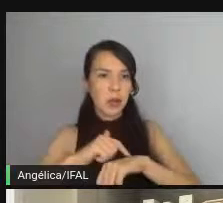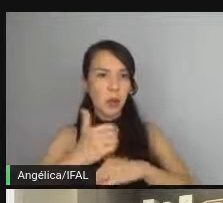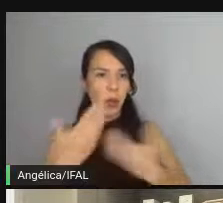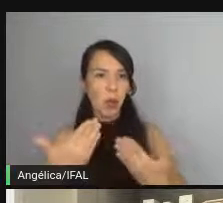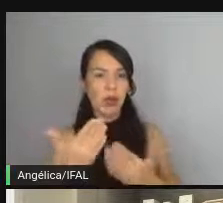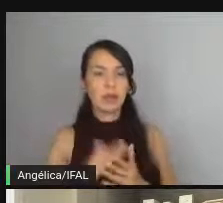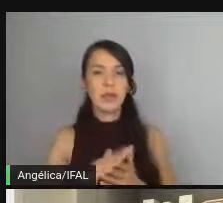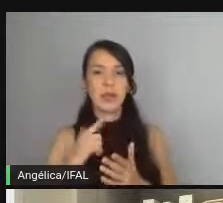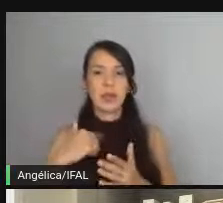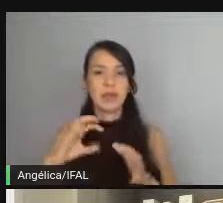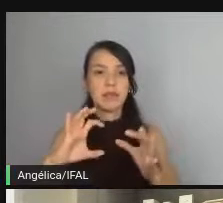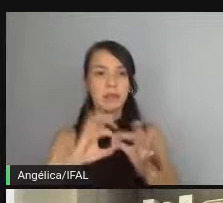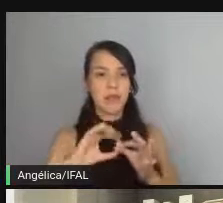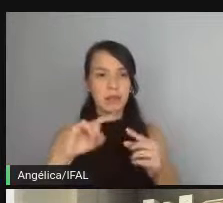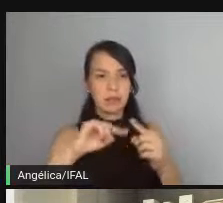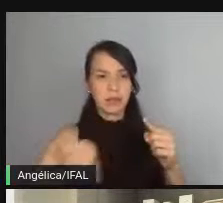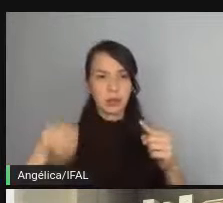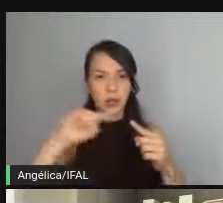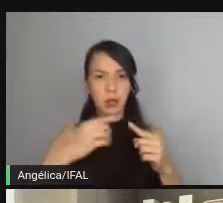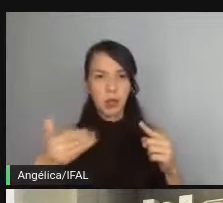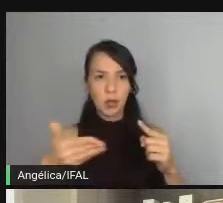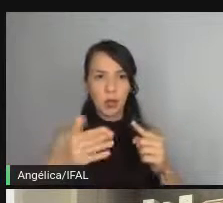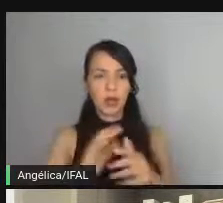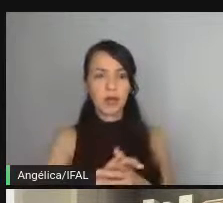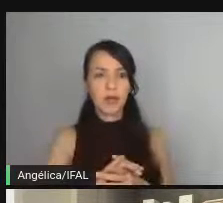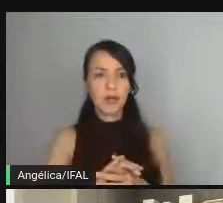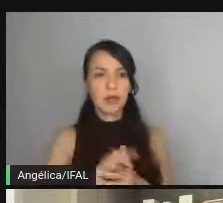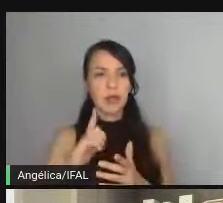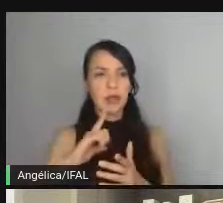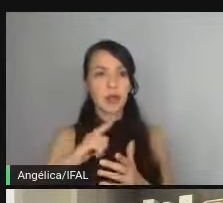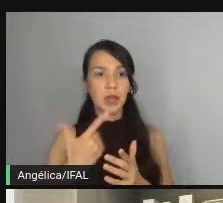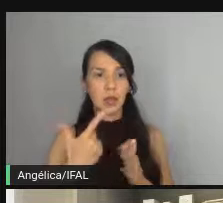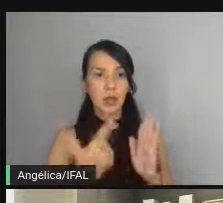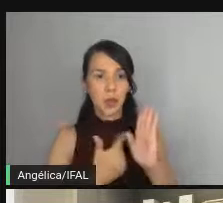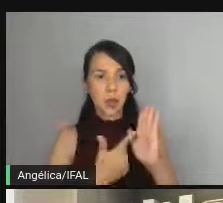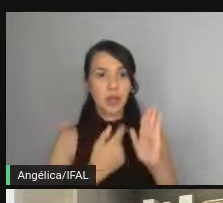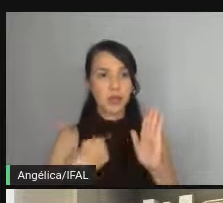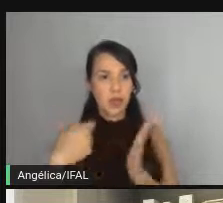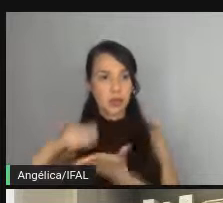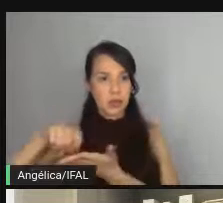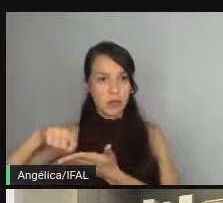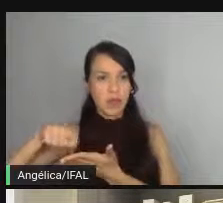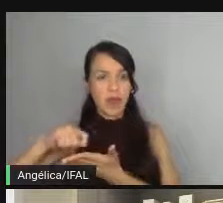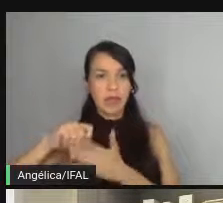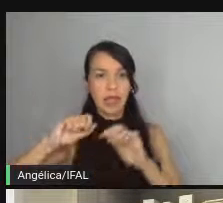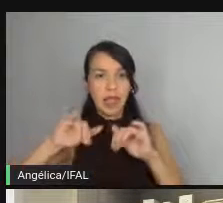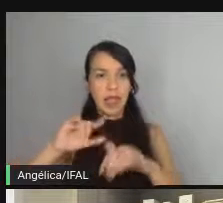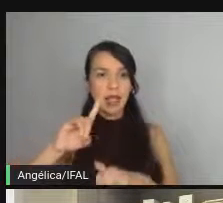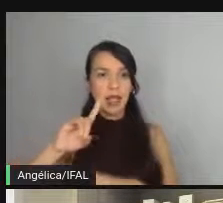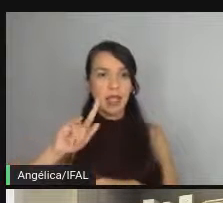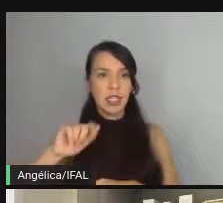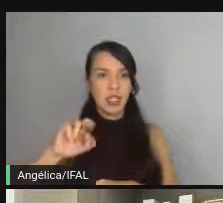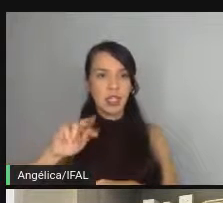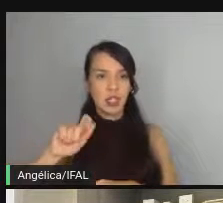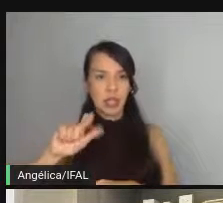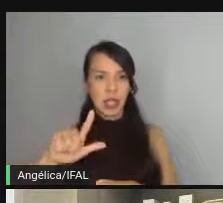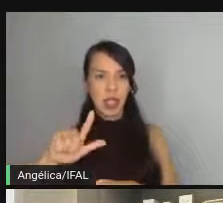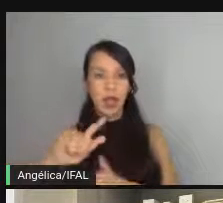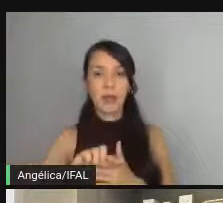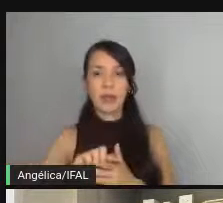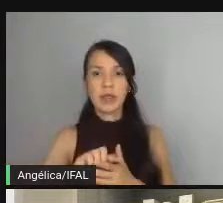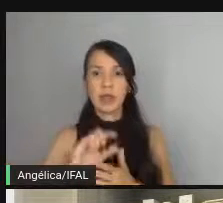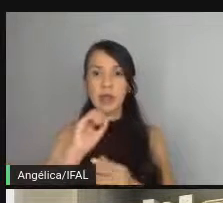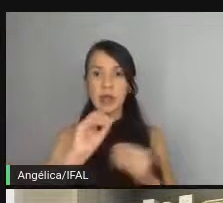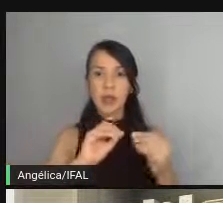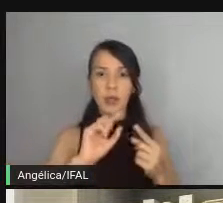faz parte desse ciclo que a gente fez hoje eu tenho um livro eu escrevi um livro ele é digital e o nome dele é o que